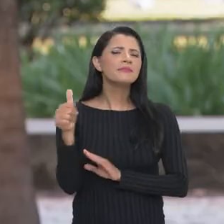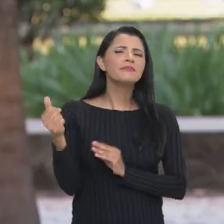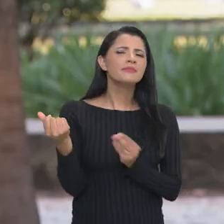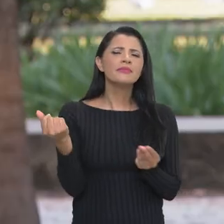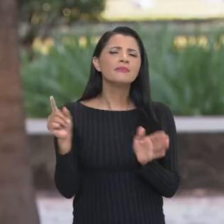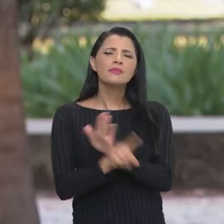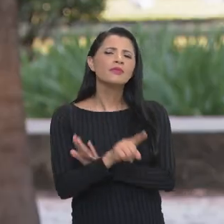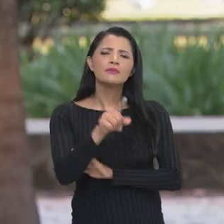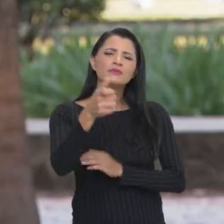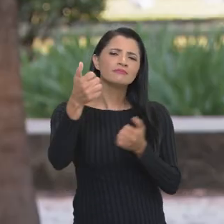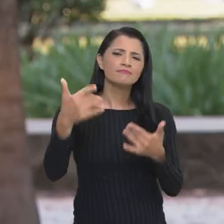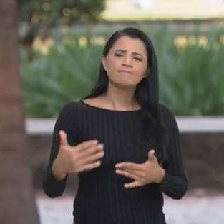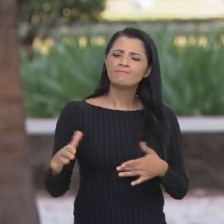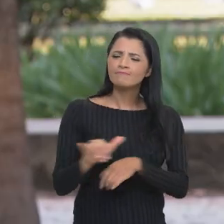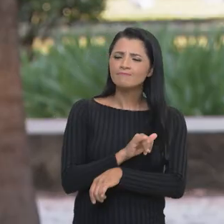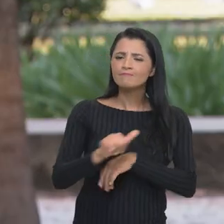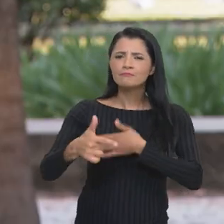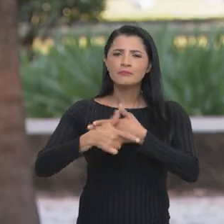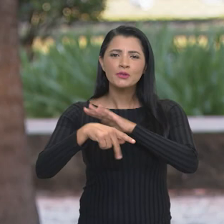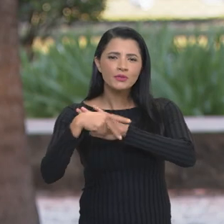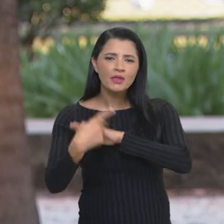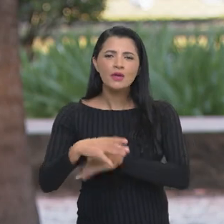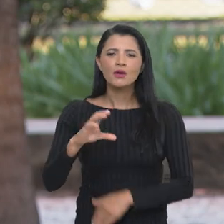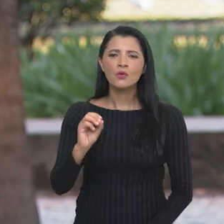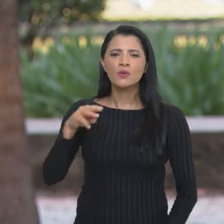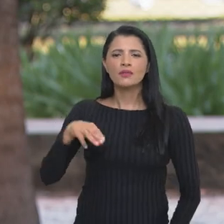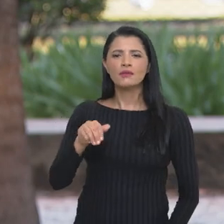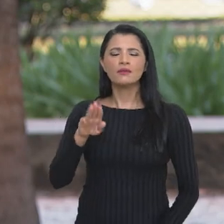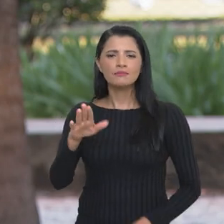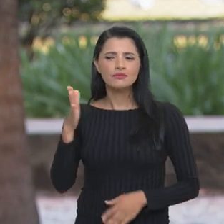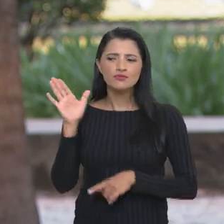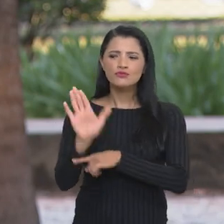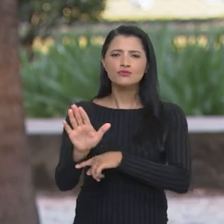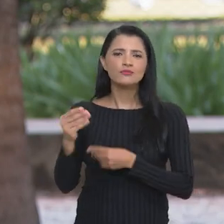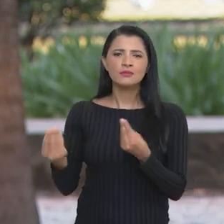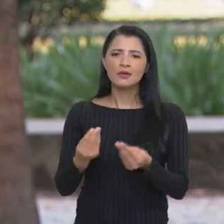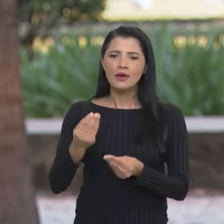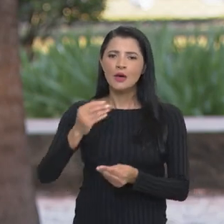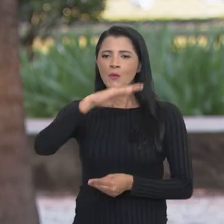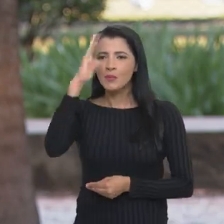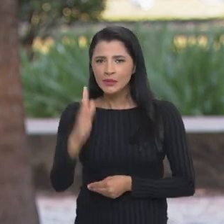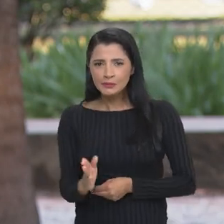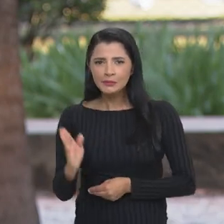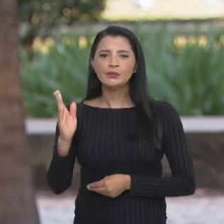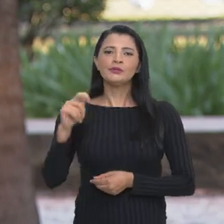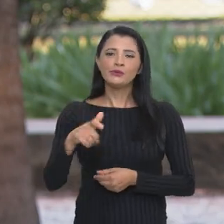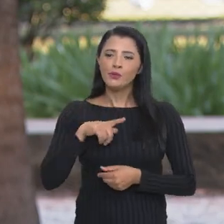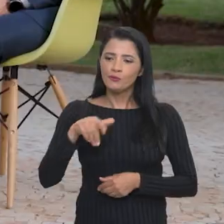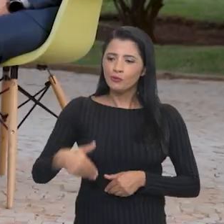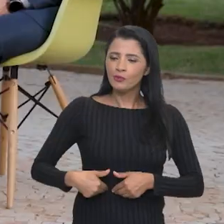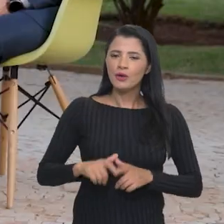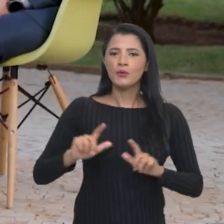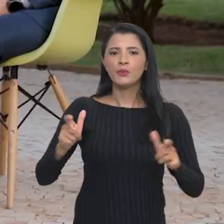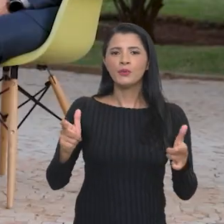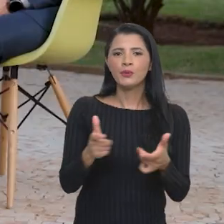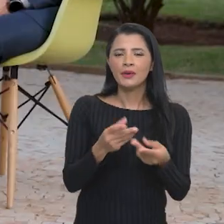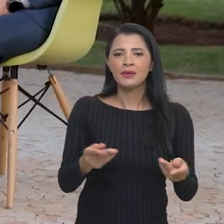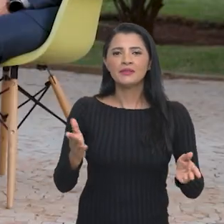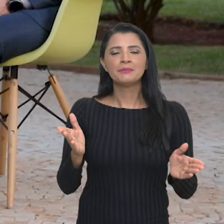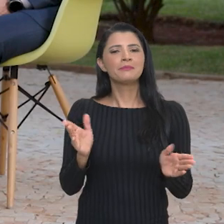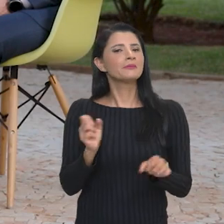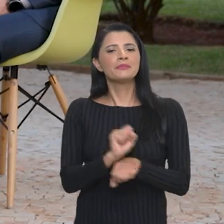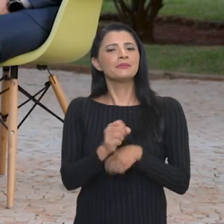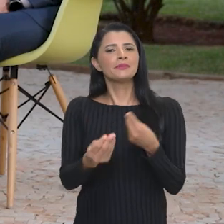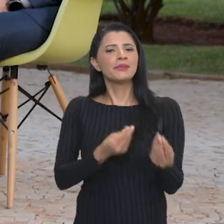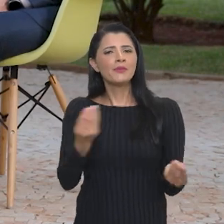para a gente começar que o senhor falasse desse papel estratégico da Conab em ajudar a tirar o Brasil novamente do mapa da fome. É um enorme